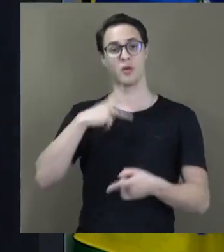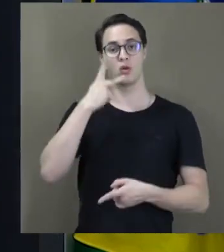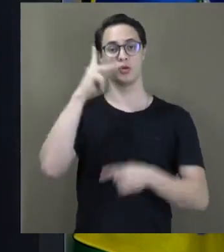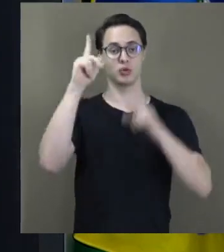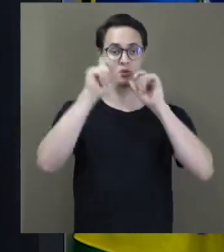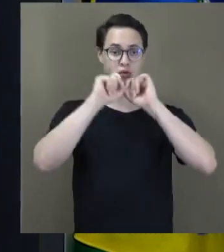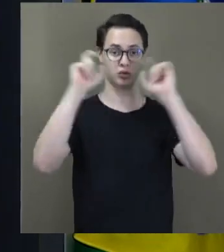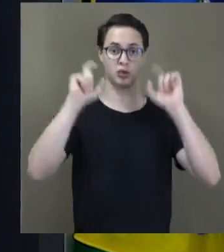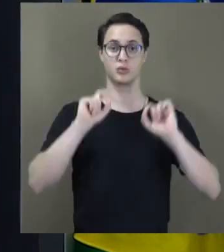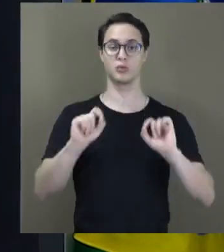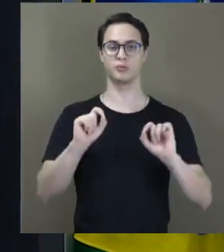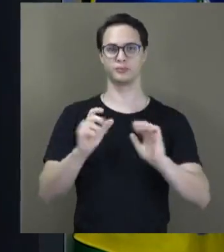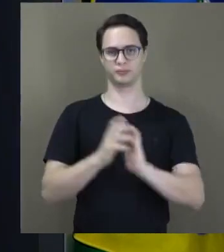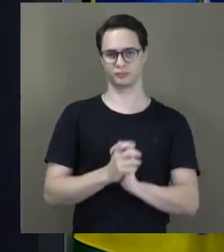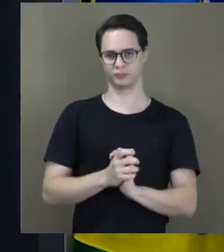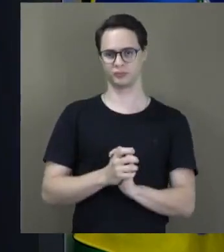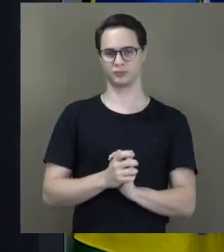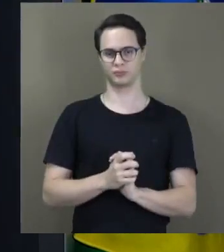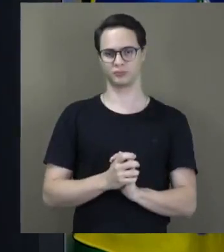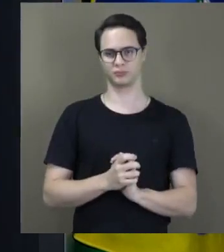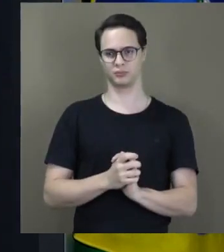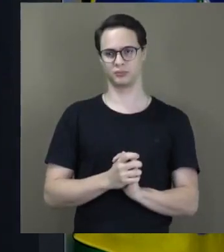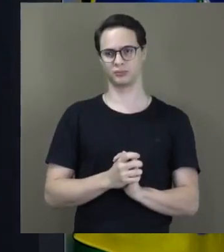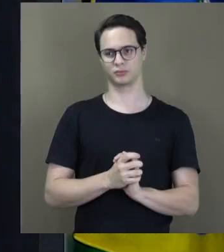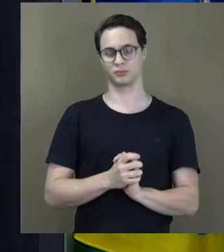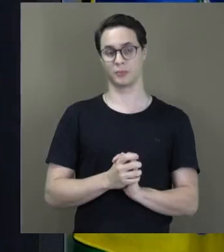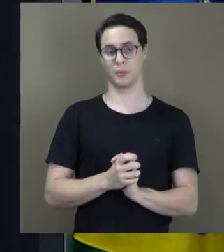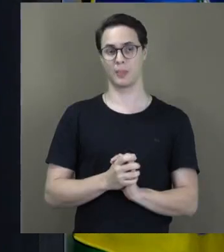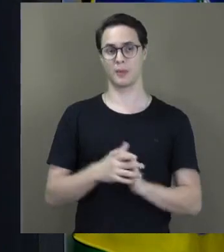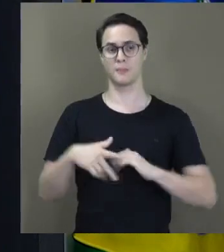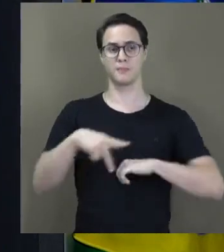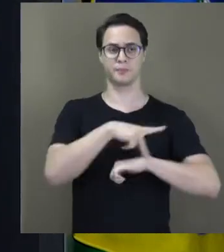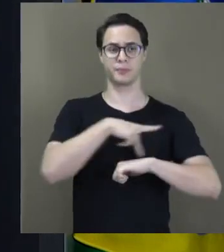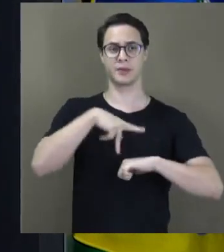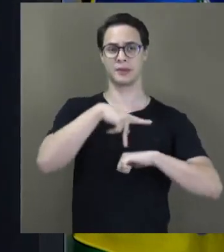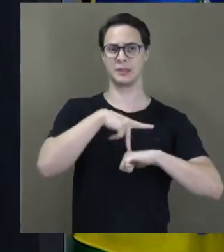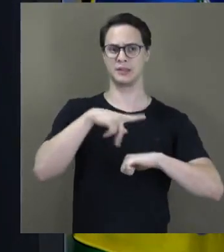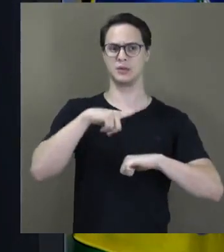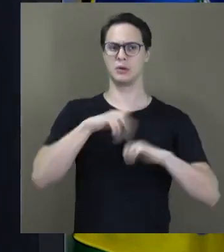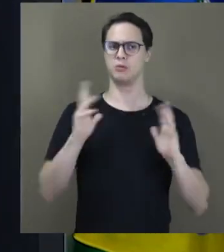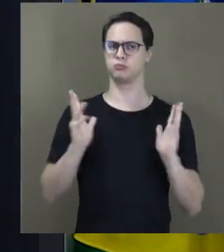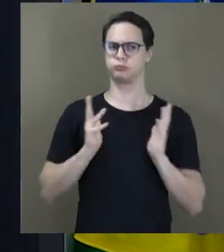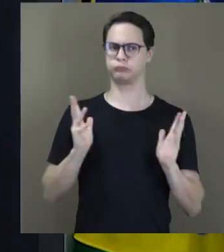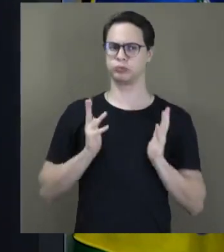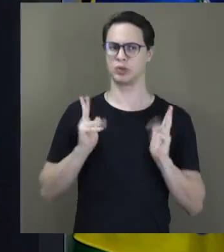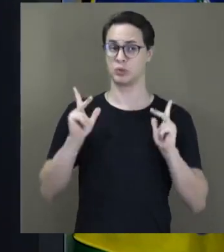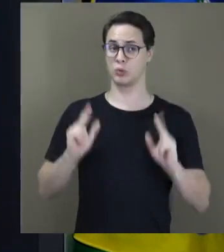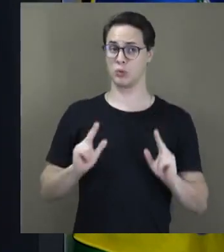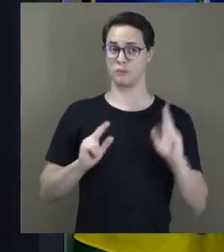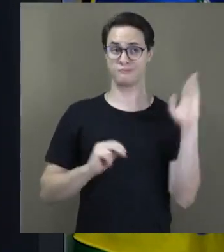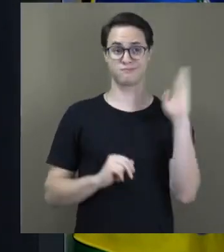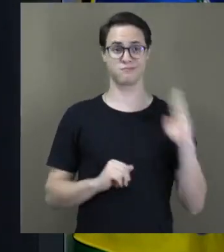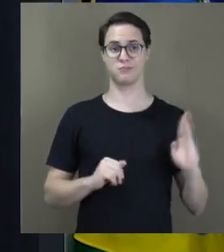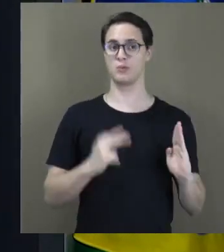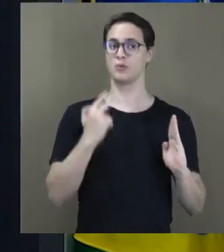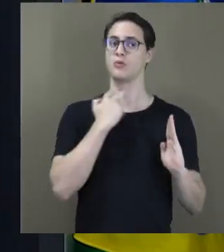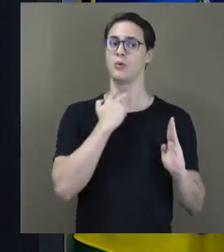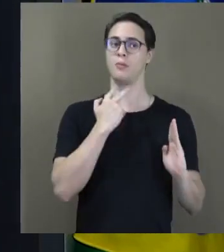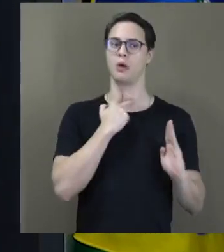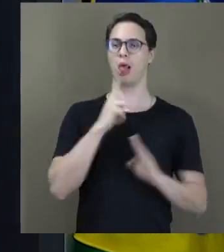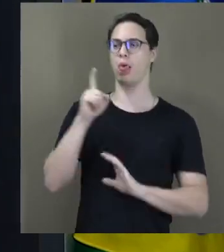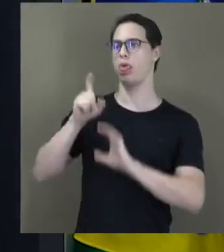ao dizer que, abre aspas, um país que tem a riqueza agrícola do Brasil não pode ser